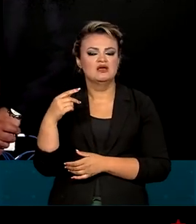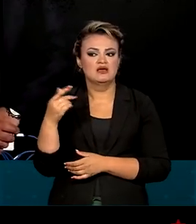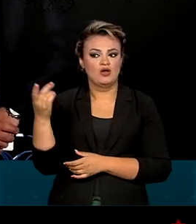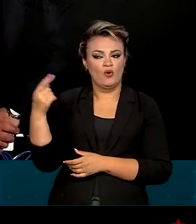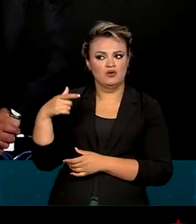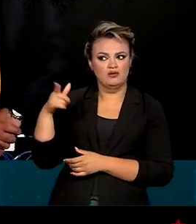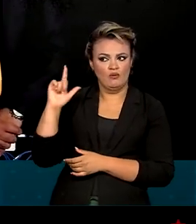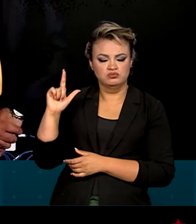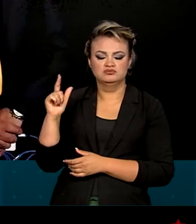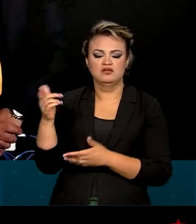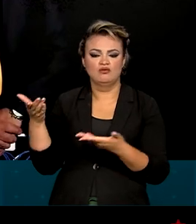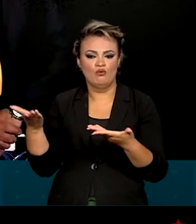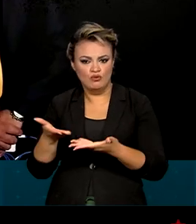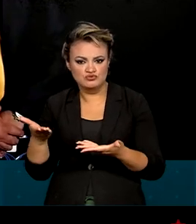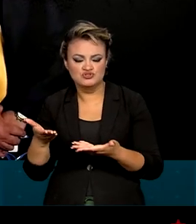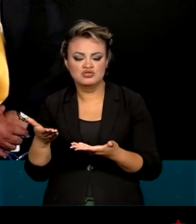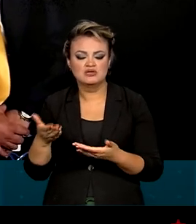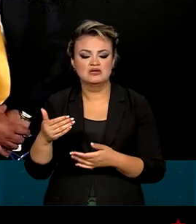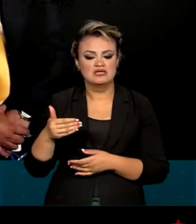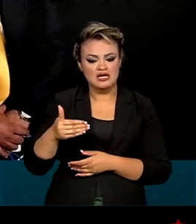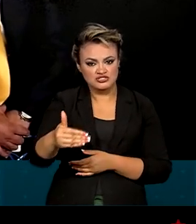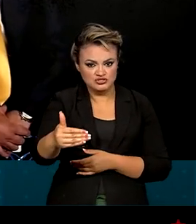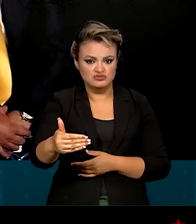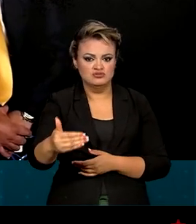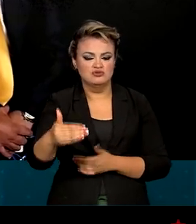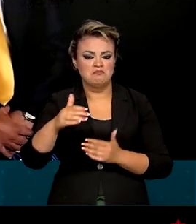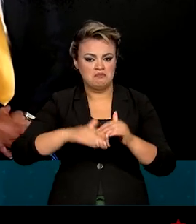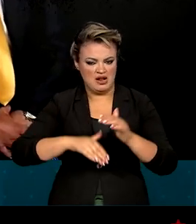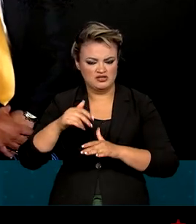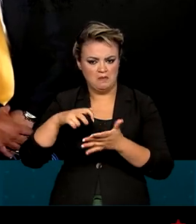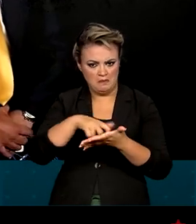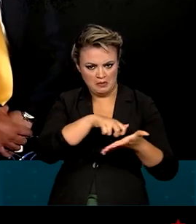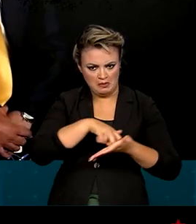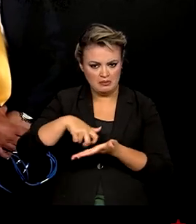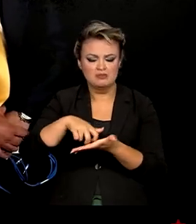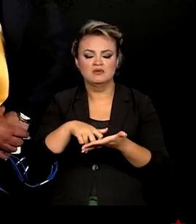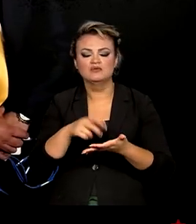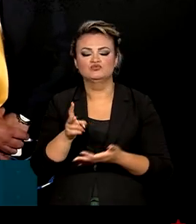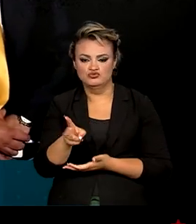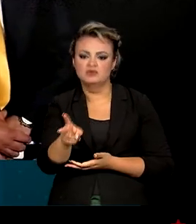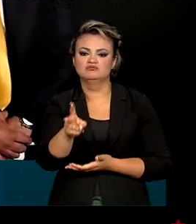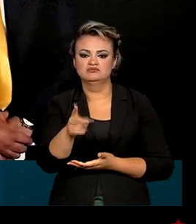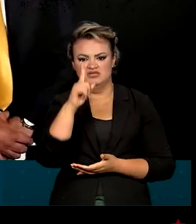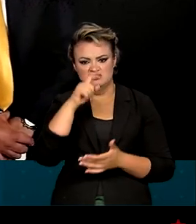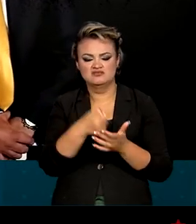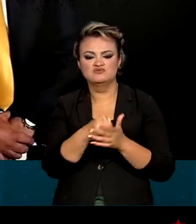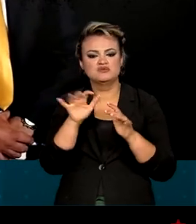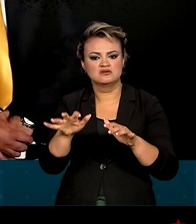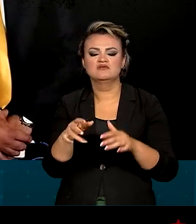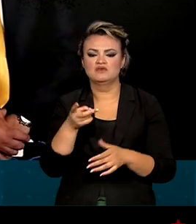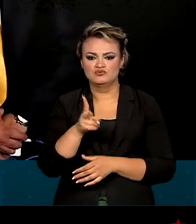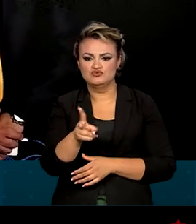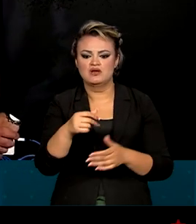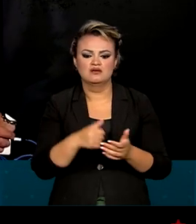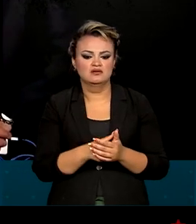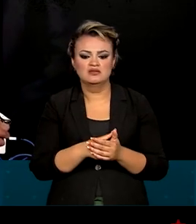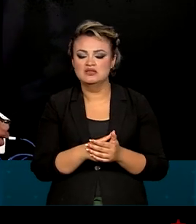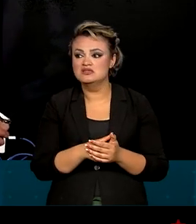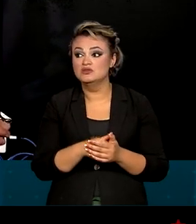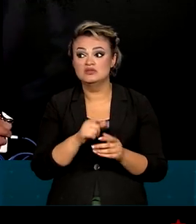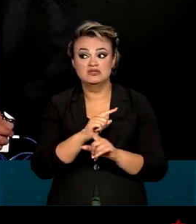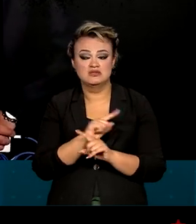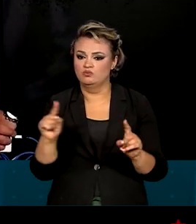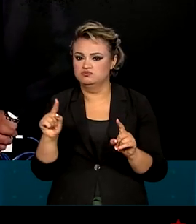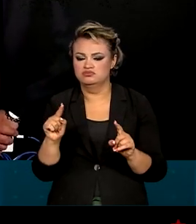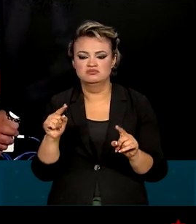adotadas hoje e as que serão adotadas do Aravante, irão prosseguir. Não há nenhuma hipótese